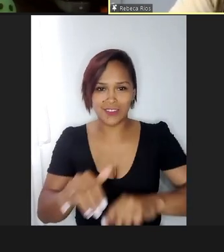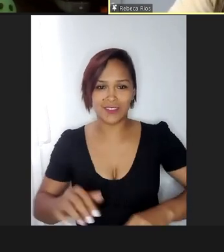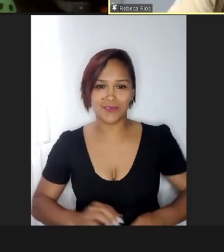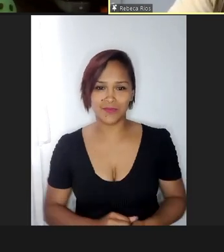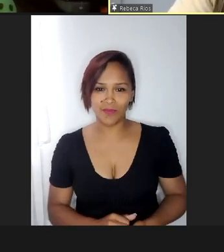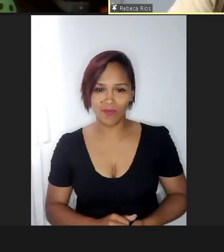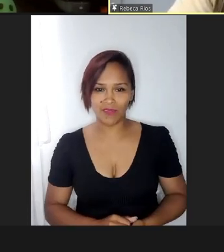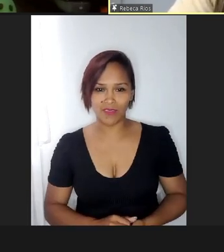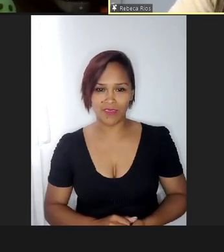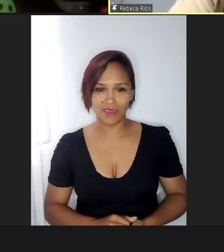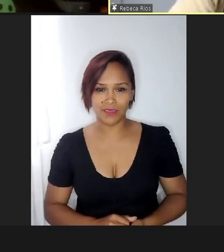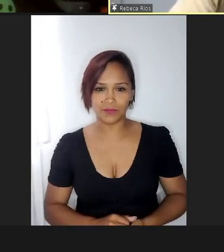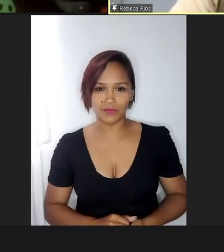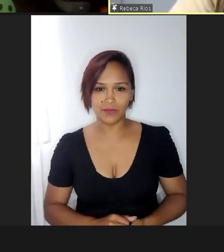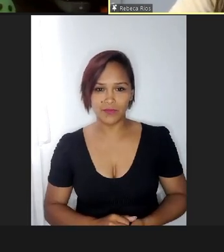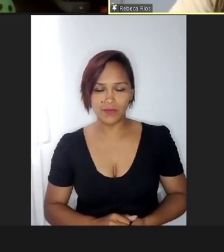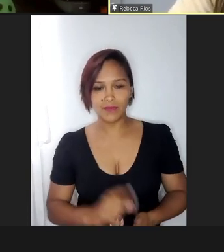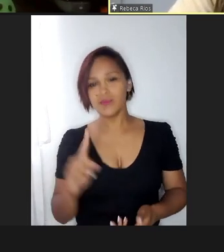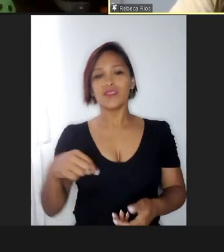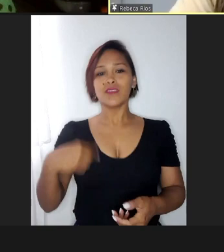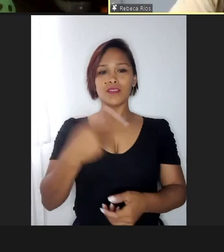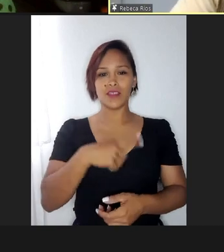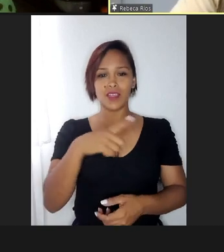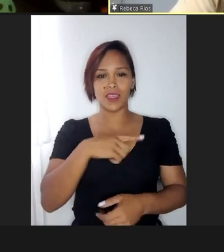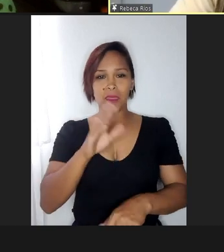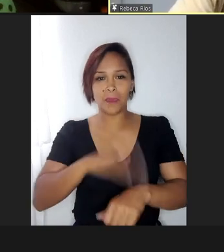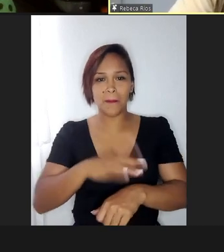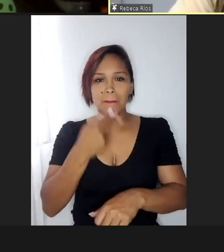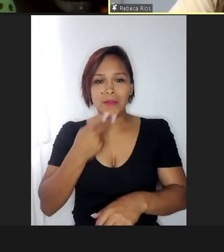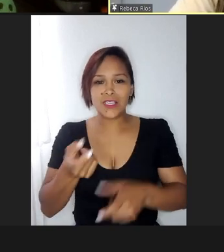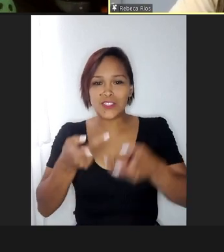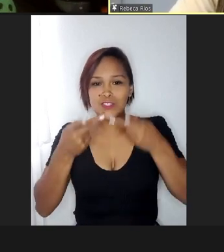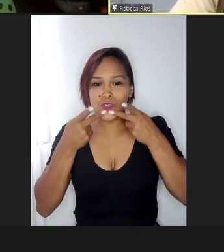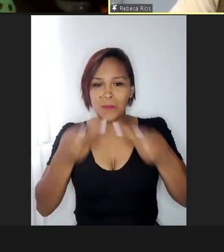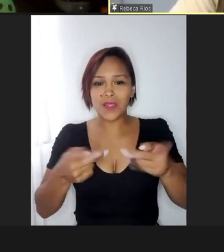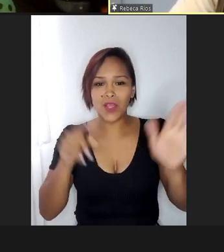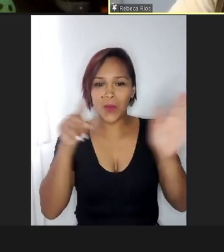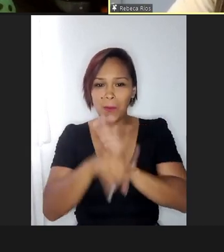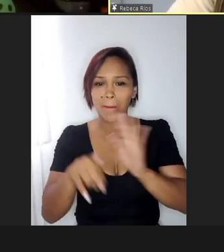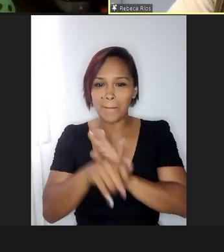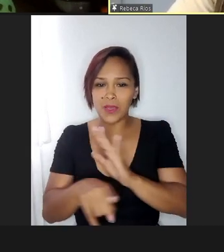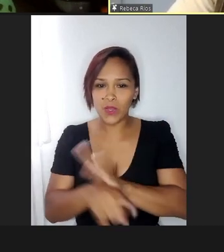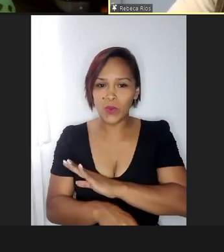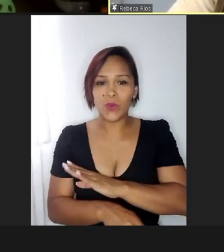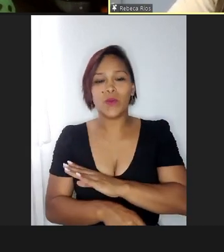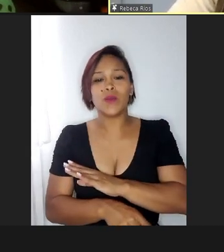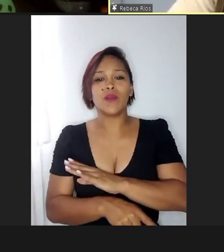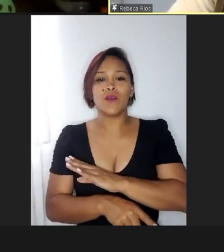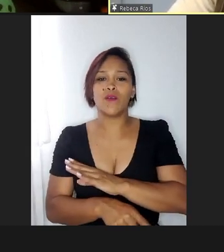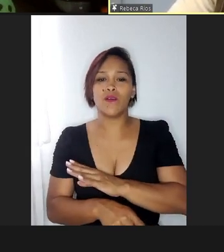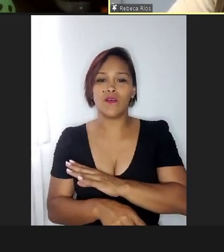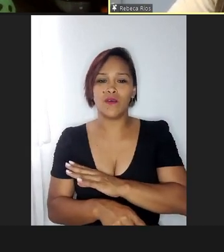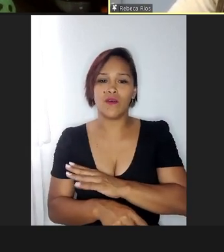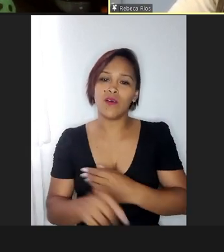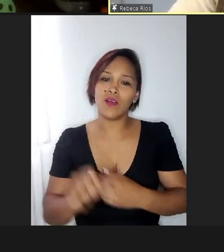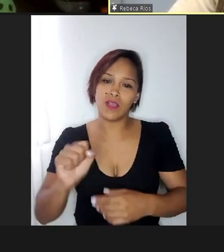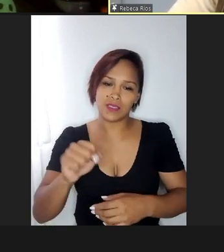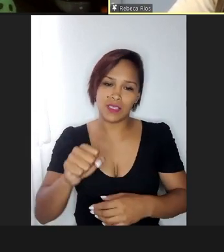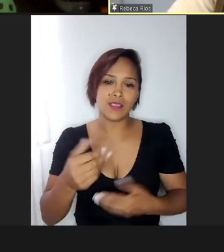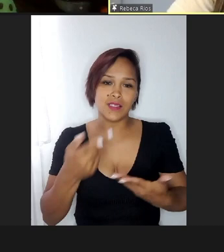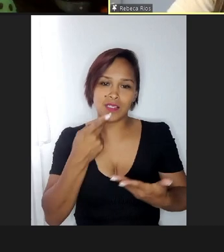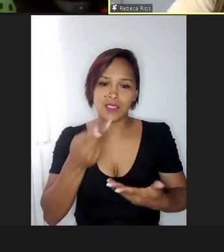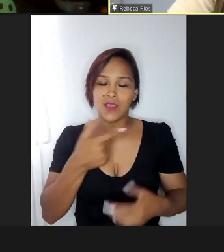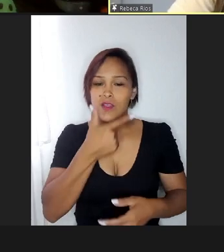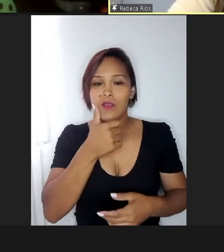né, que a gente teve mais até comentários do que perguntas, Andressa, que, né, a mamãe